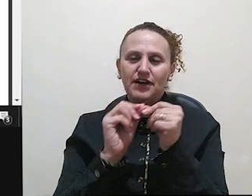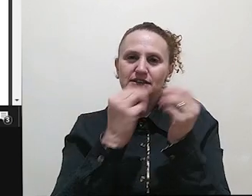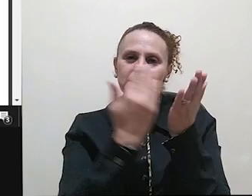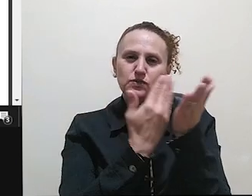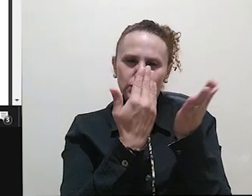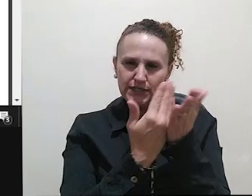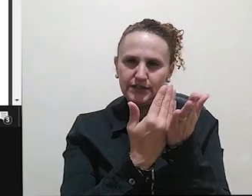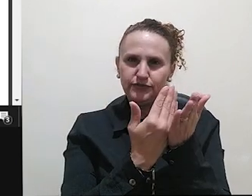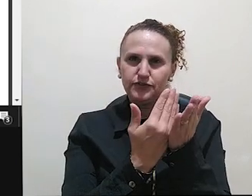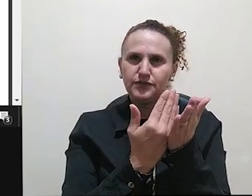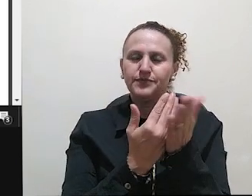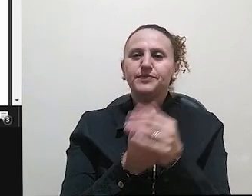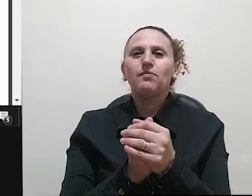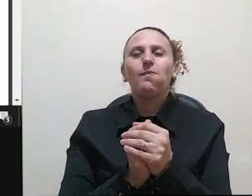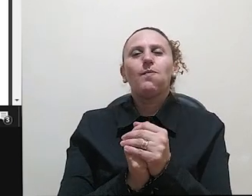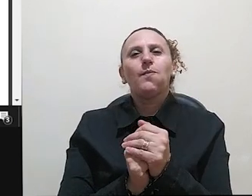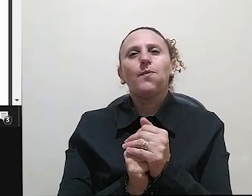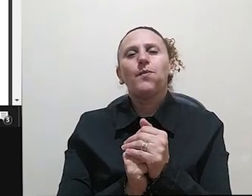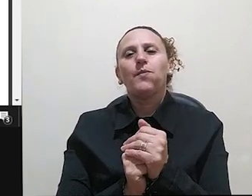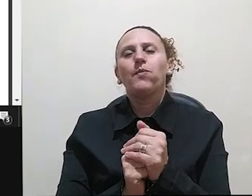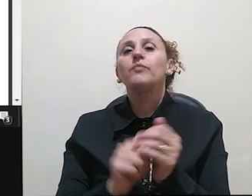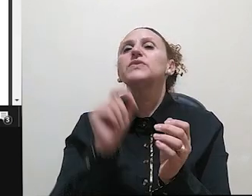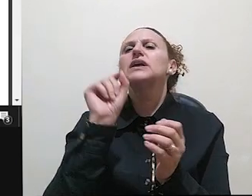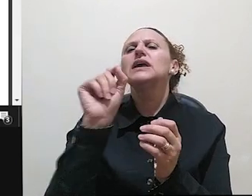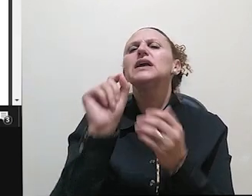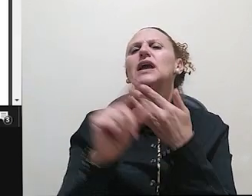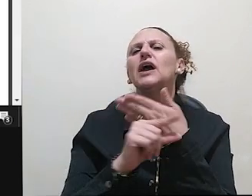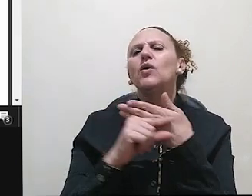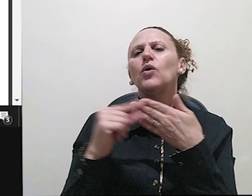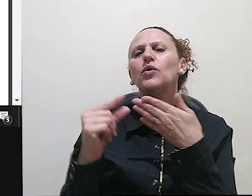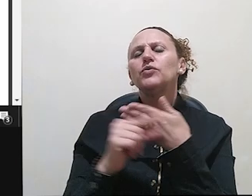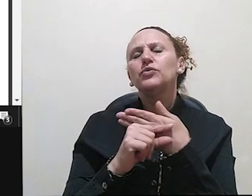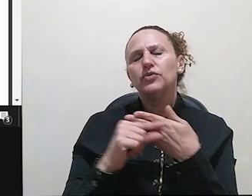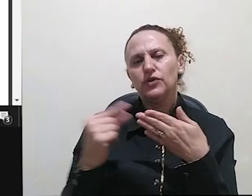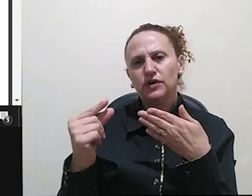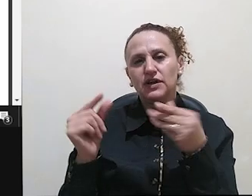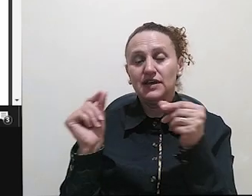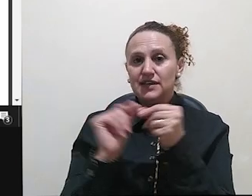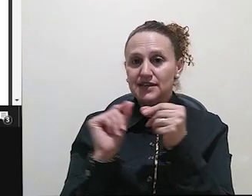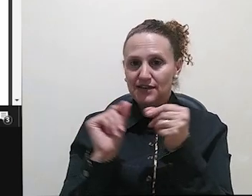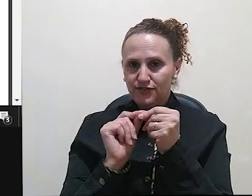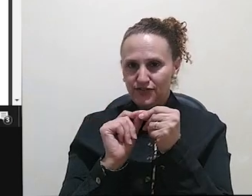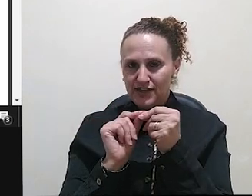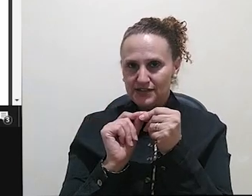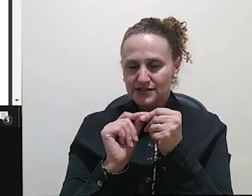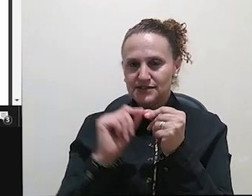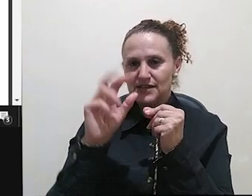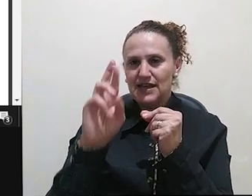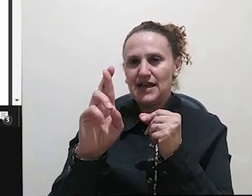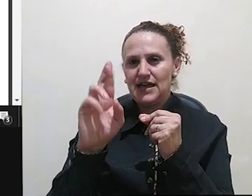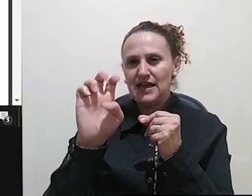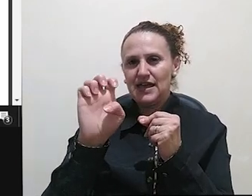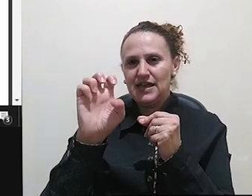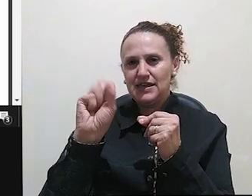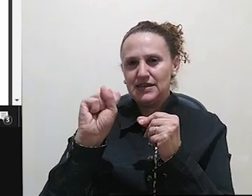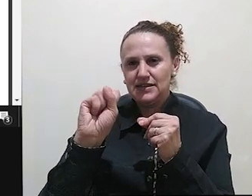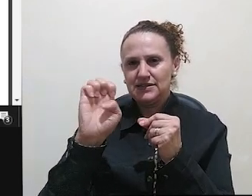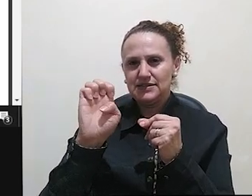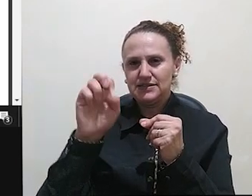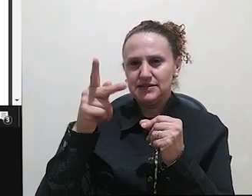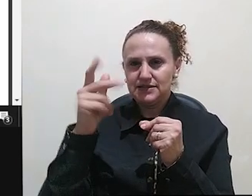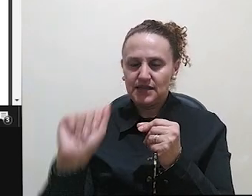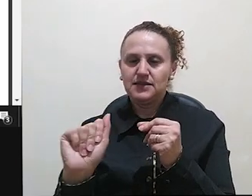de Filosofia da Linguística. Quem é o autor que resenhou, né? Quem é o resenhista? Magdiel